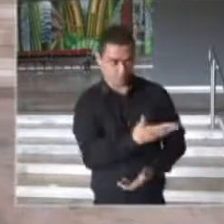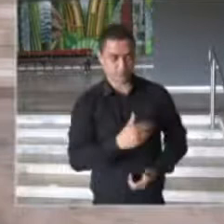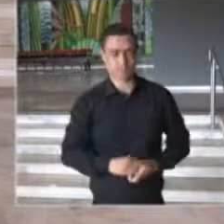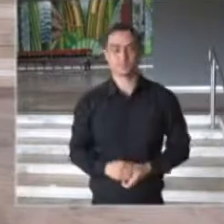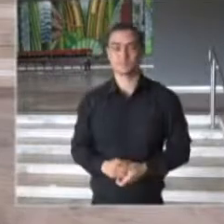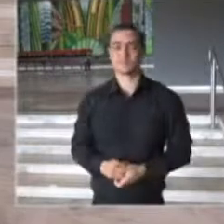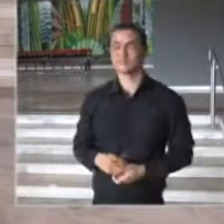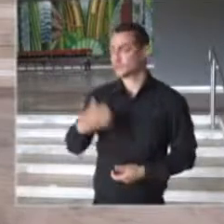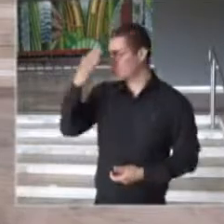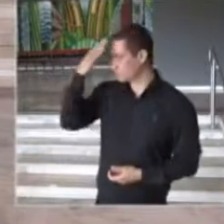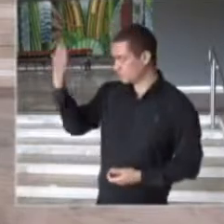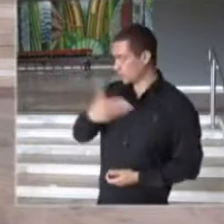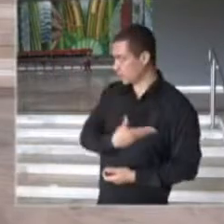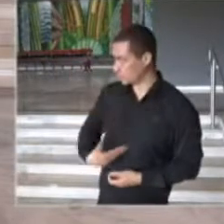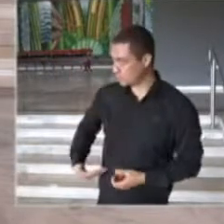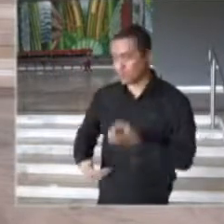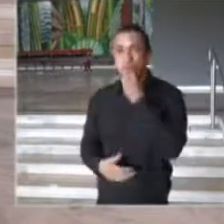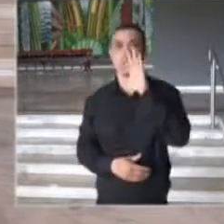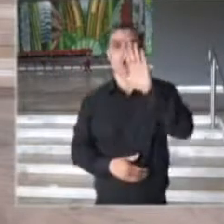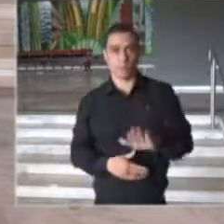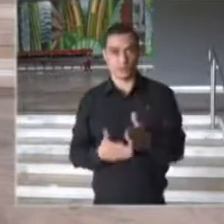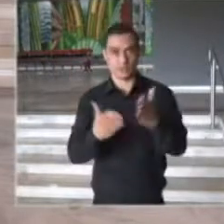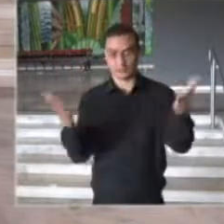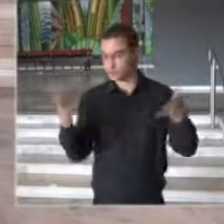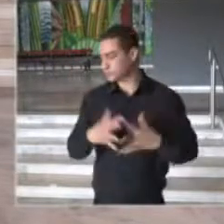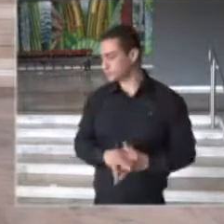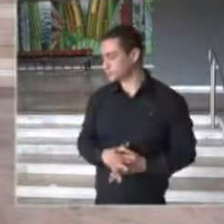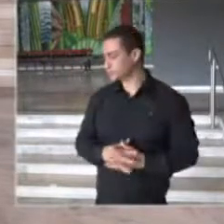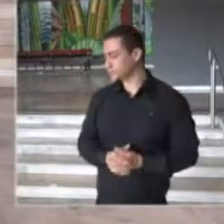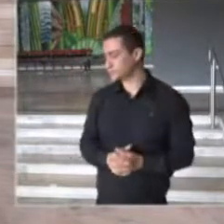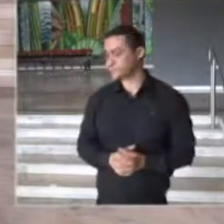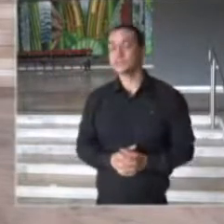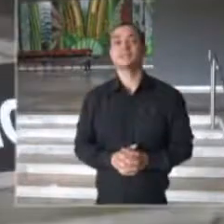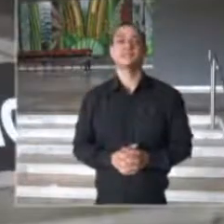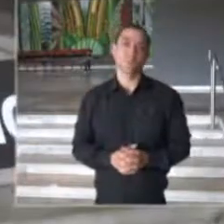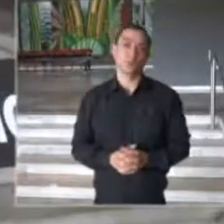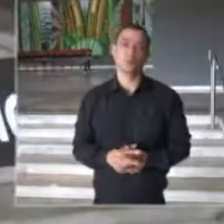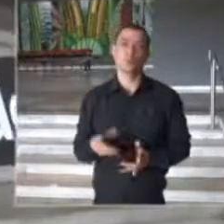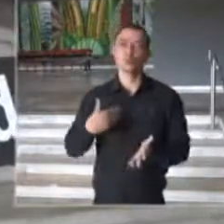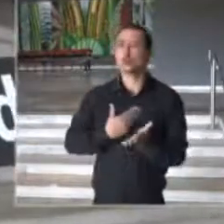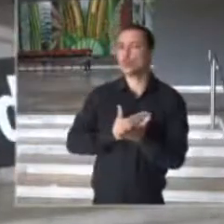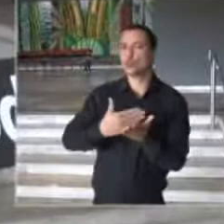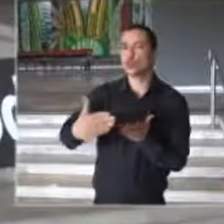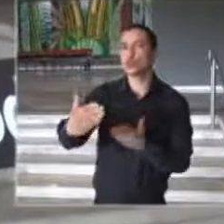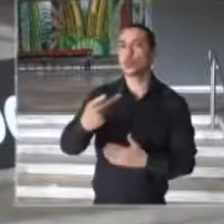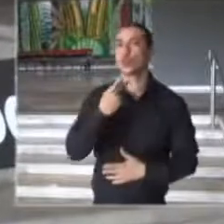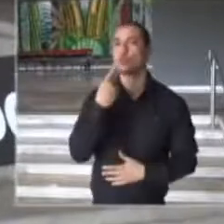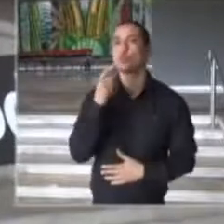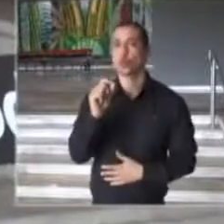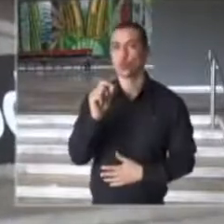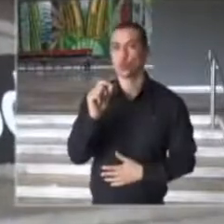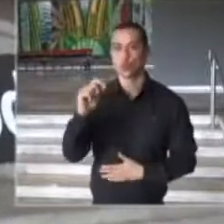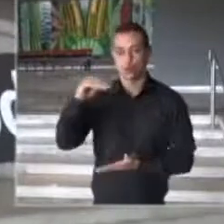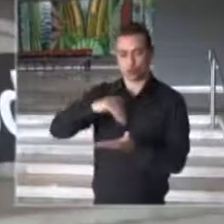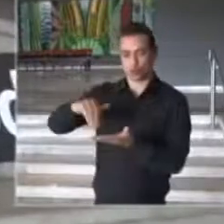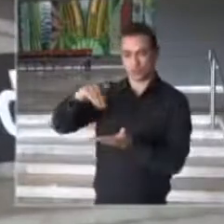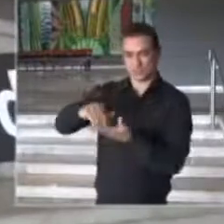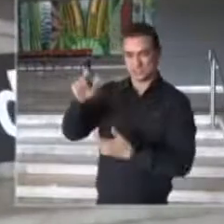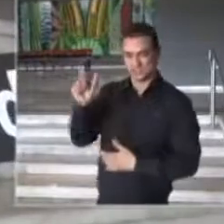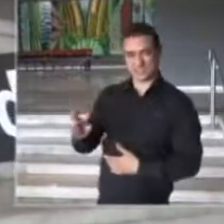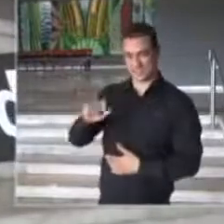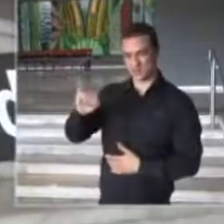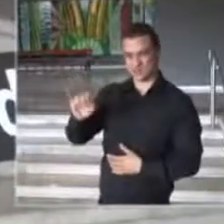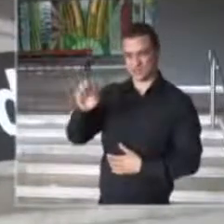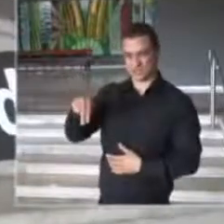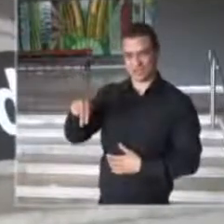Obrigado, governador. Boa tarde a todos. Eu começaria reforçando o o secretário Jean apresentou